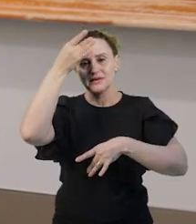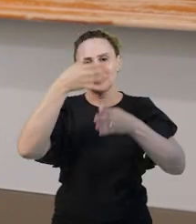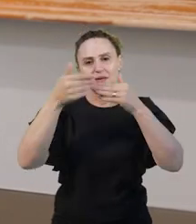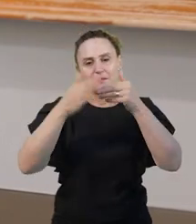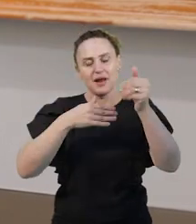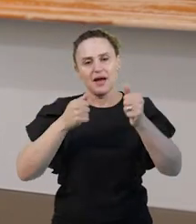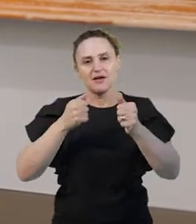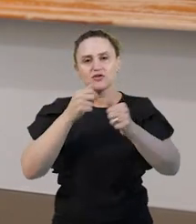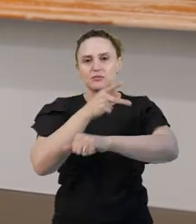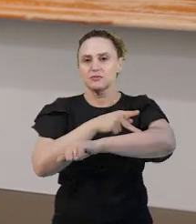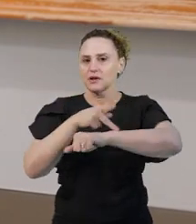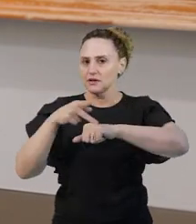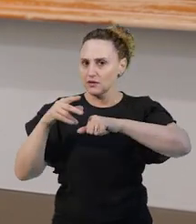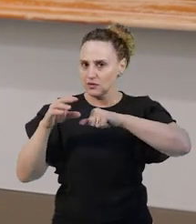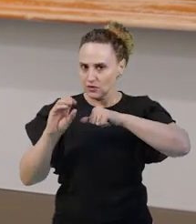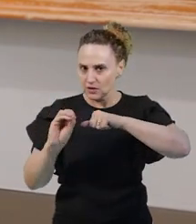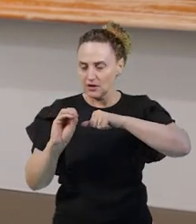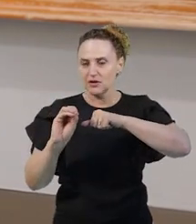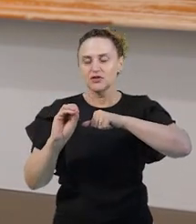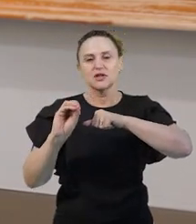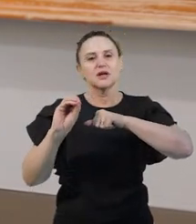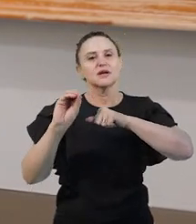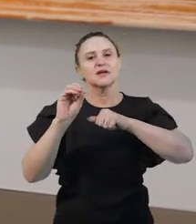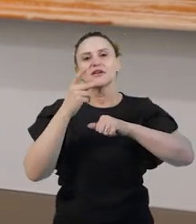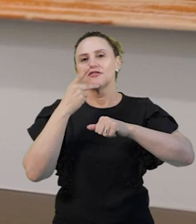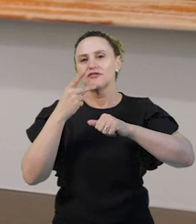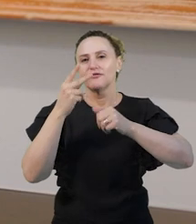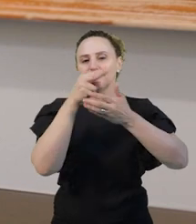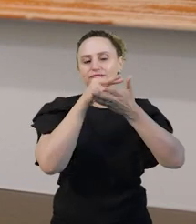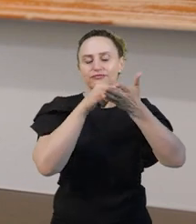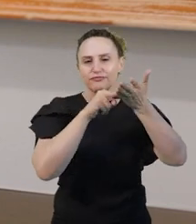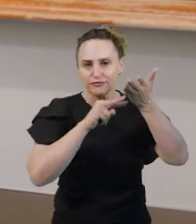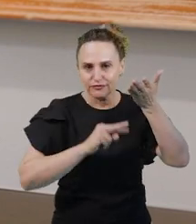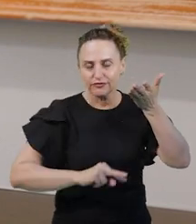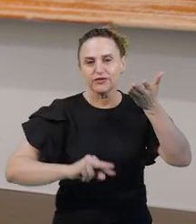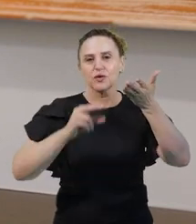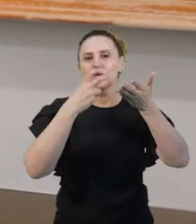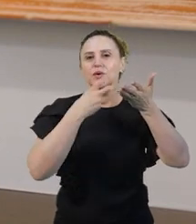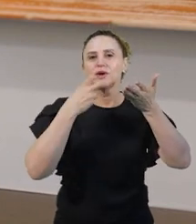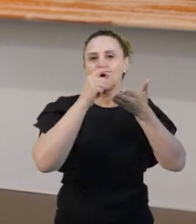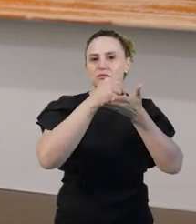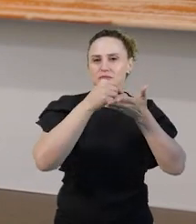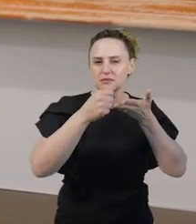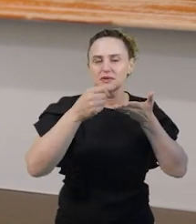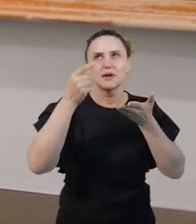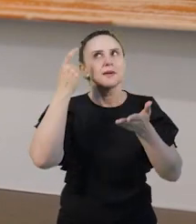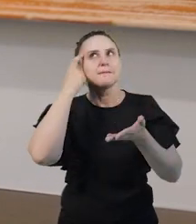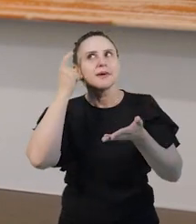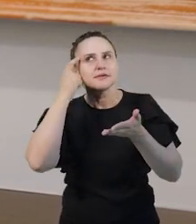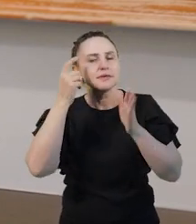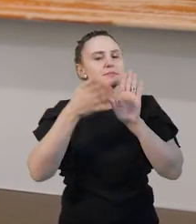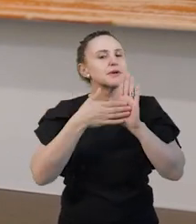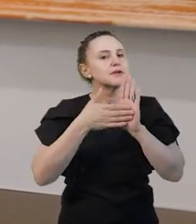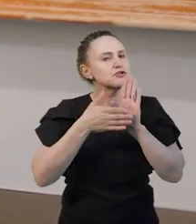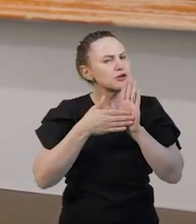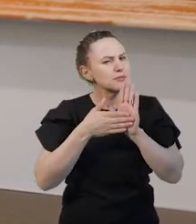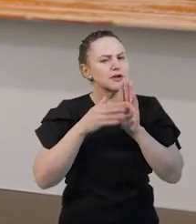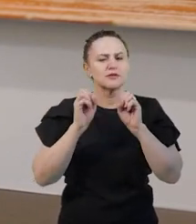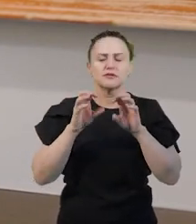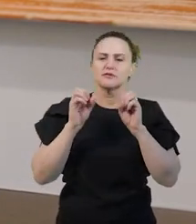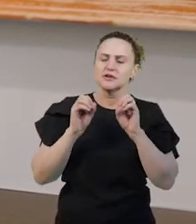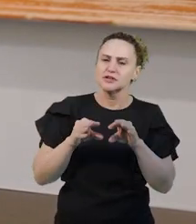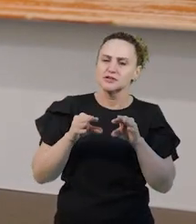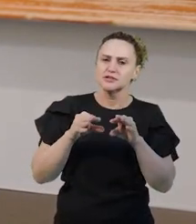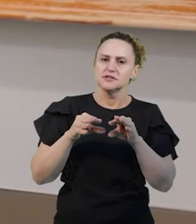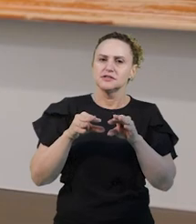infantil no que se refere à linguagem oral escrita e também pensar sobre o planejamento e avaliação no ensino da língua portuguesa nos